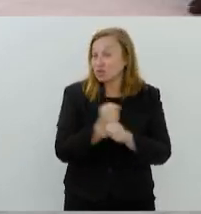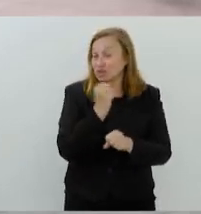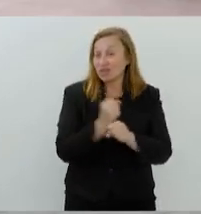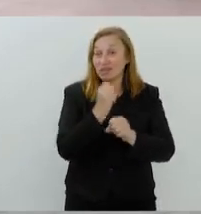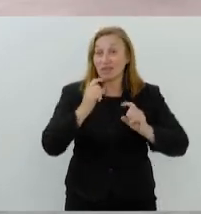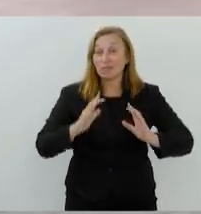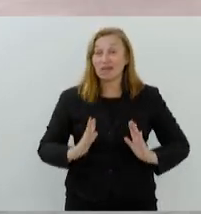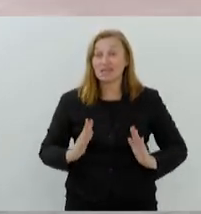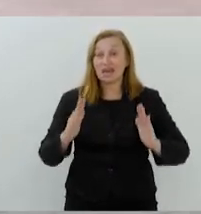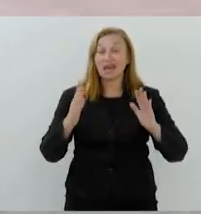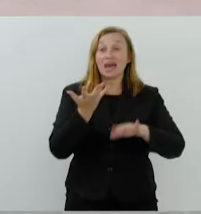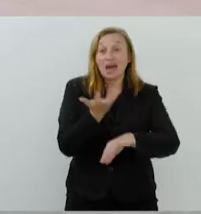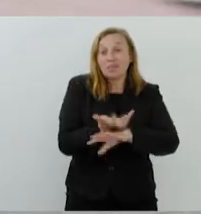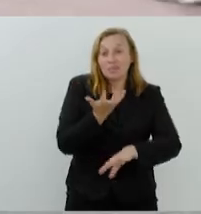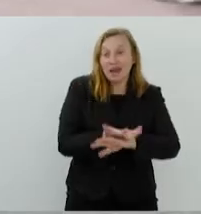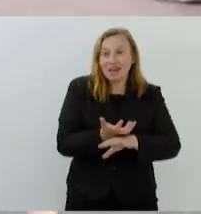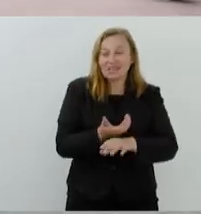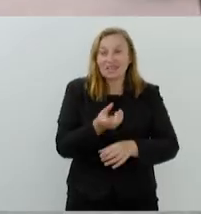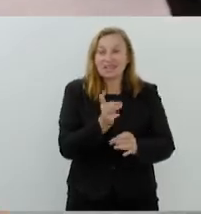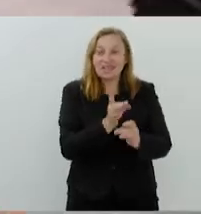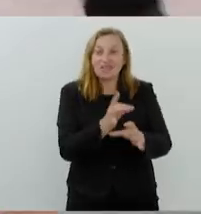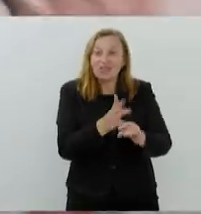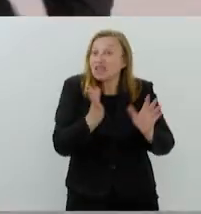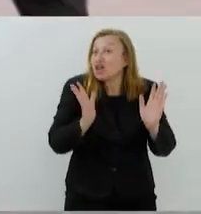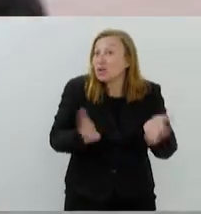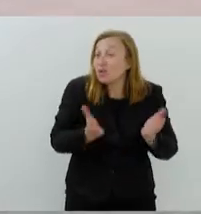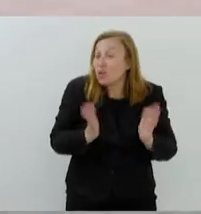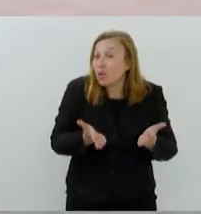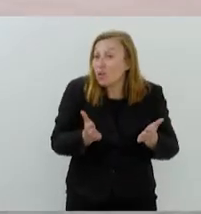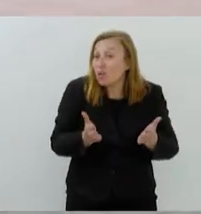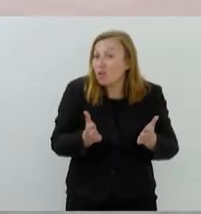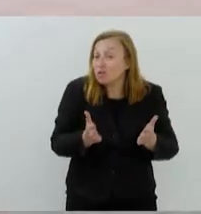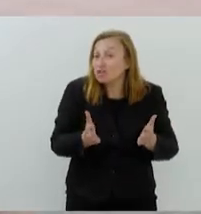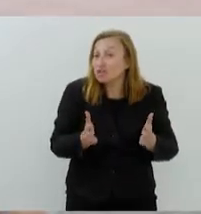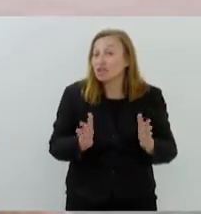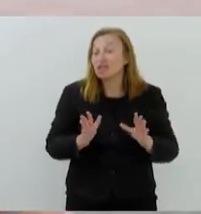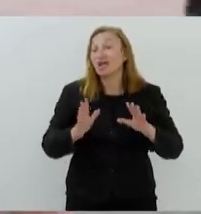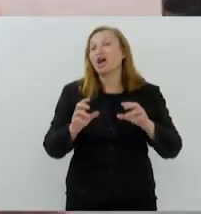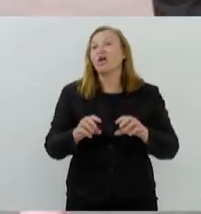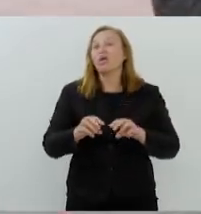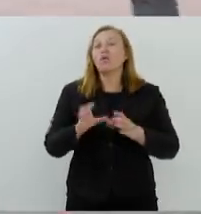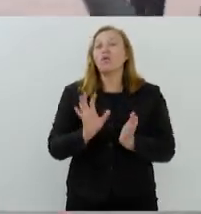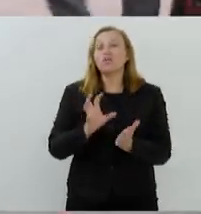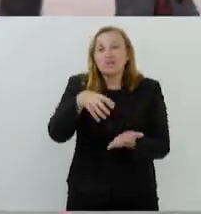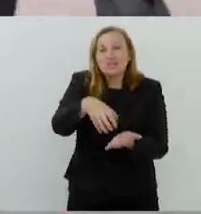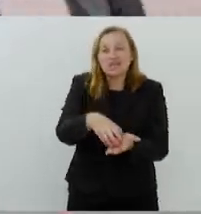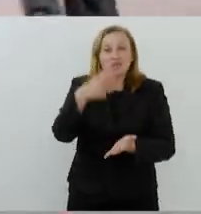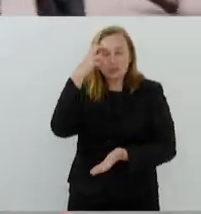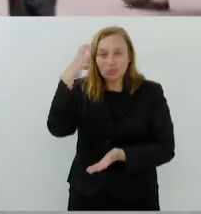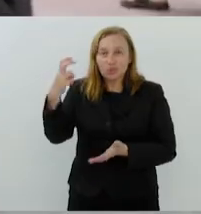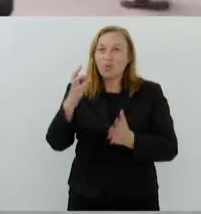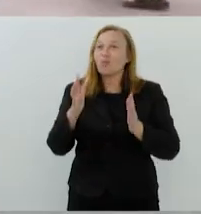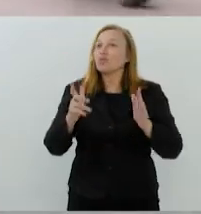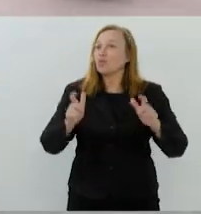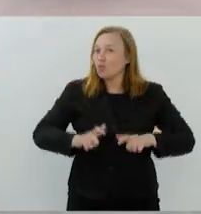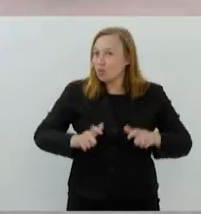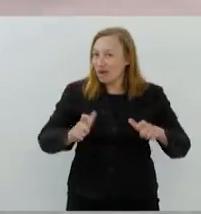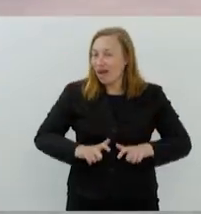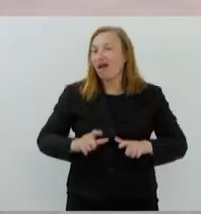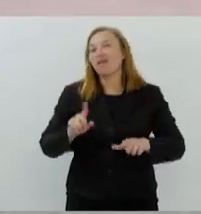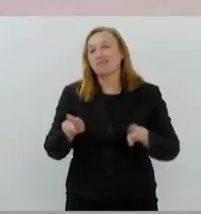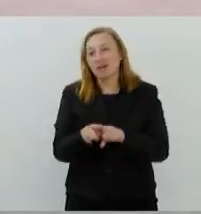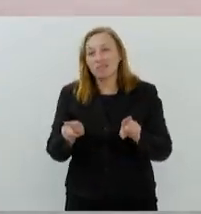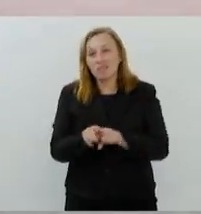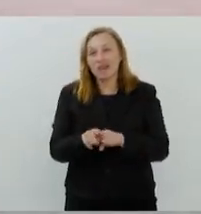a Praça do Comércio, e hoje ele abriga um centro cultural. Então essa ressignificação desse espaço também